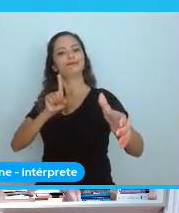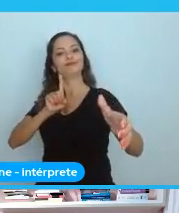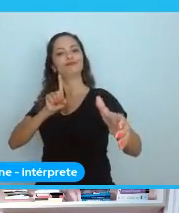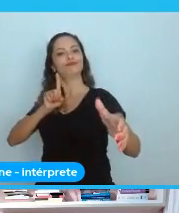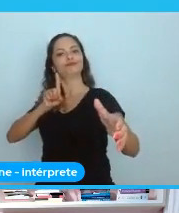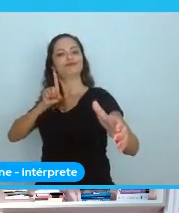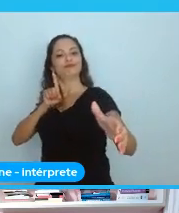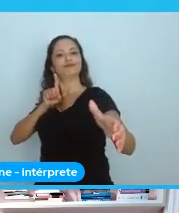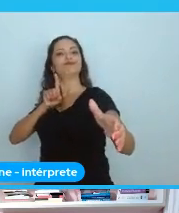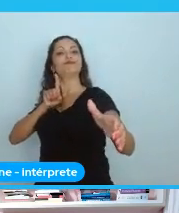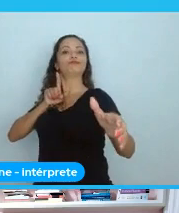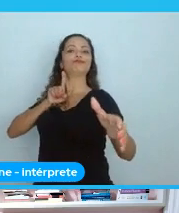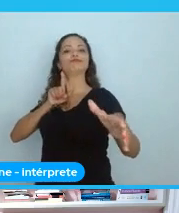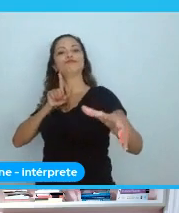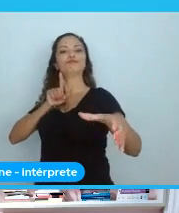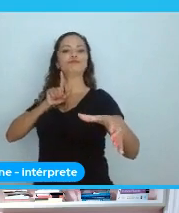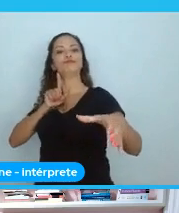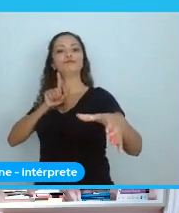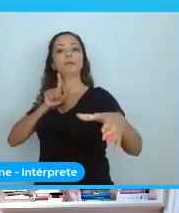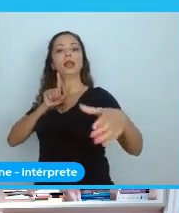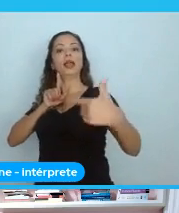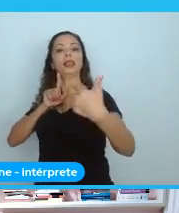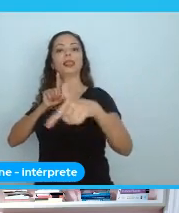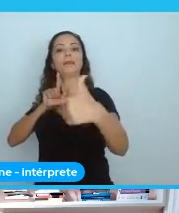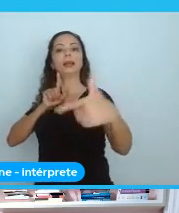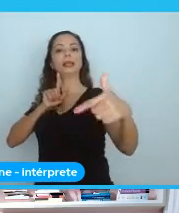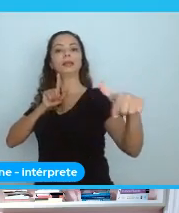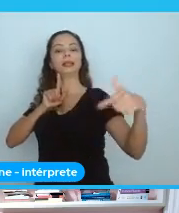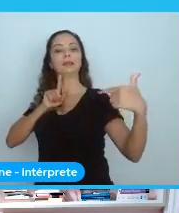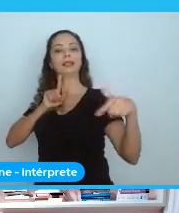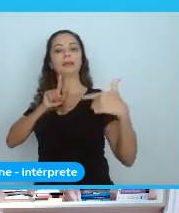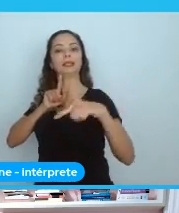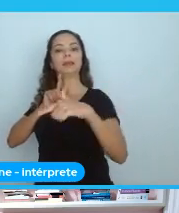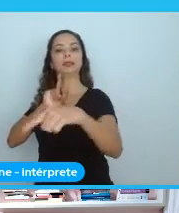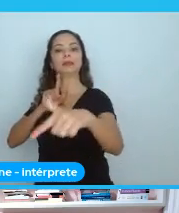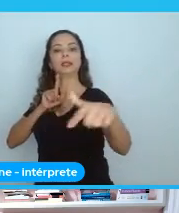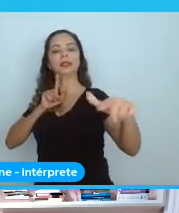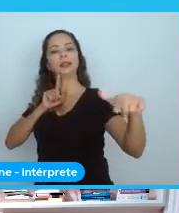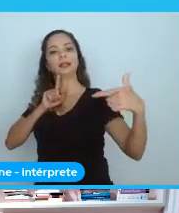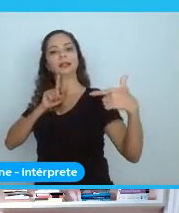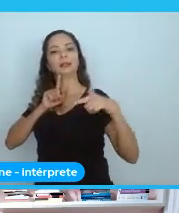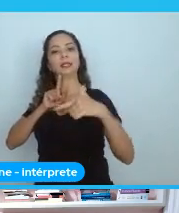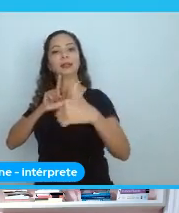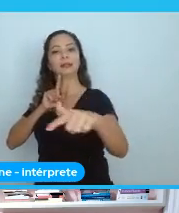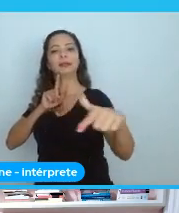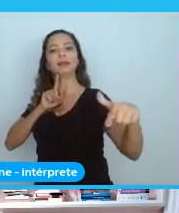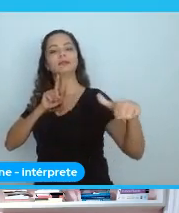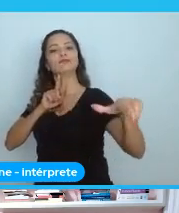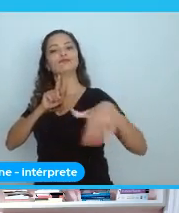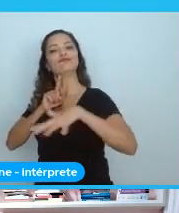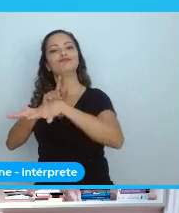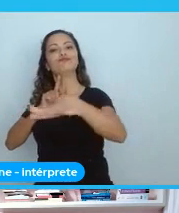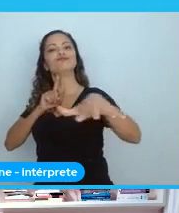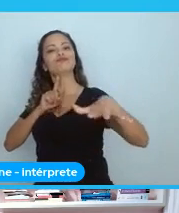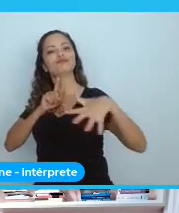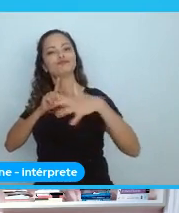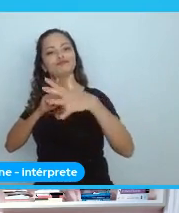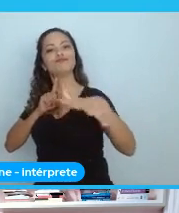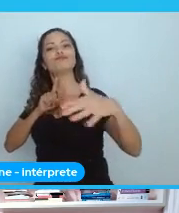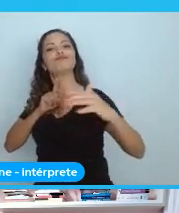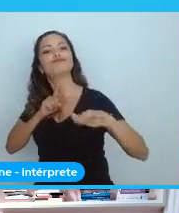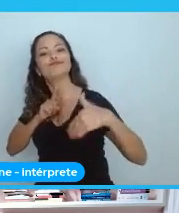Mas que as pessoas comecem a sentir que elas são partes ativas de aquela comunidade. Sentir que elas...